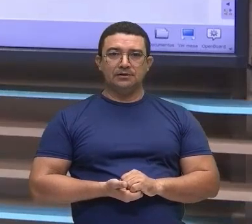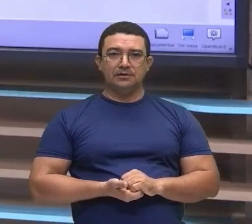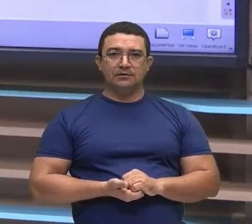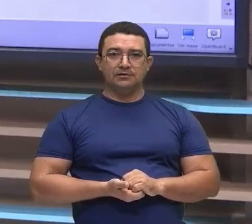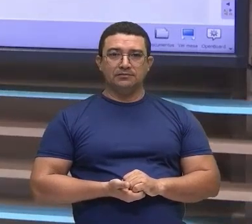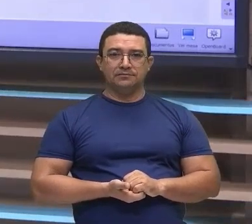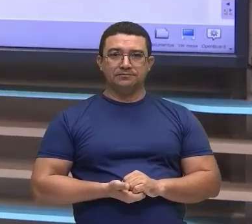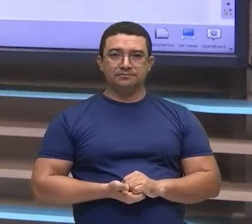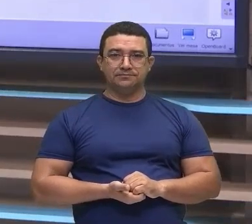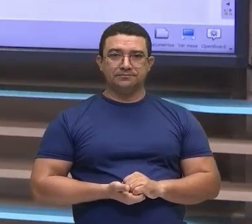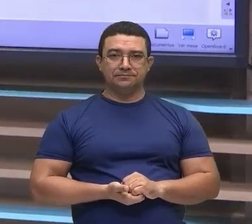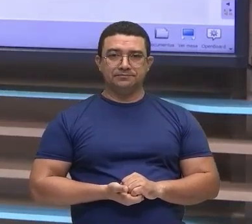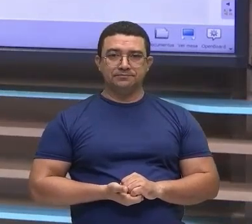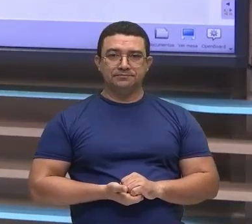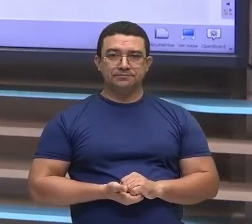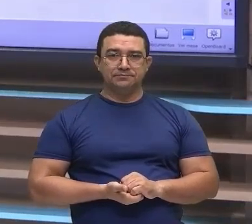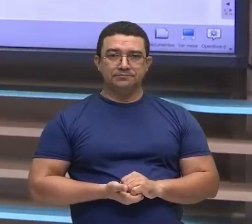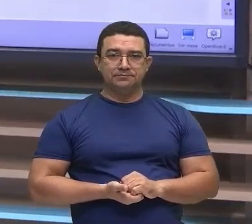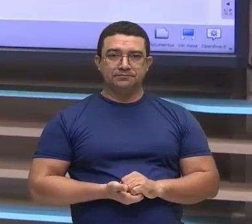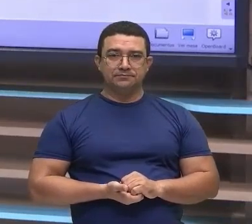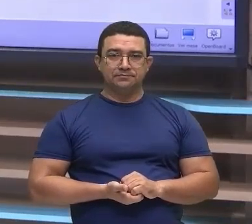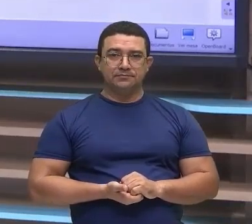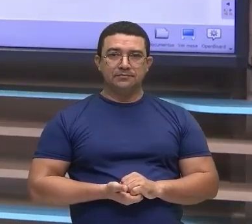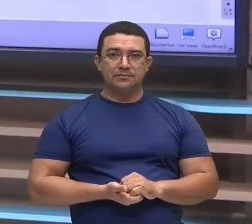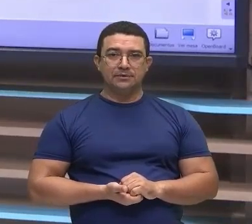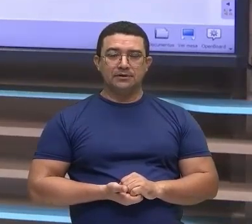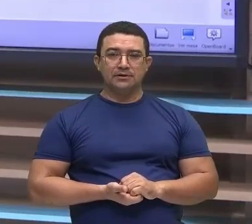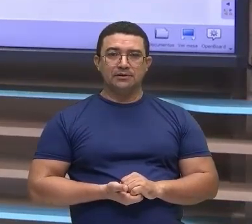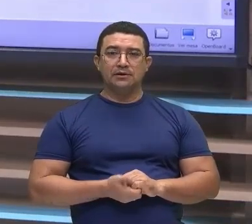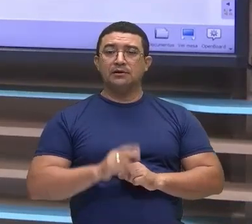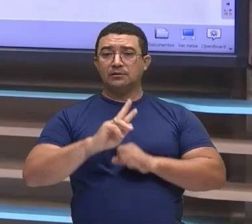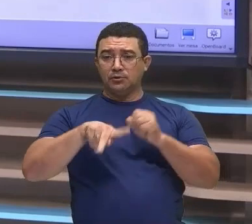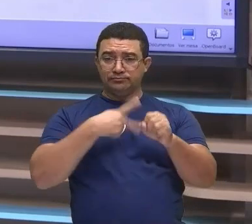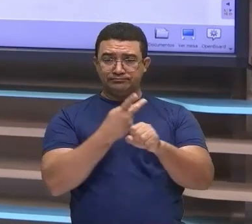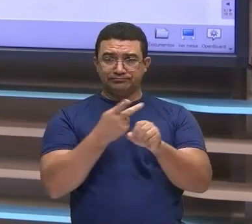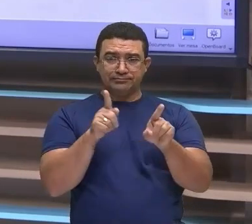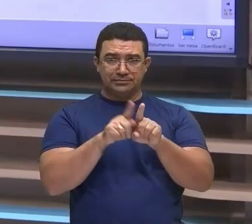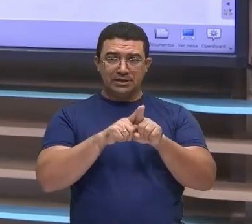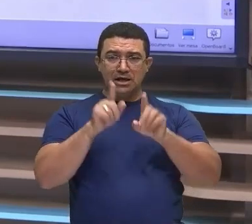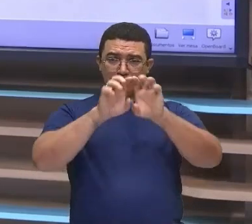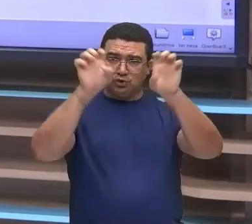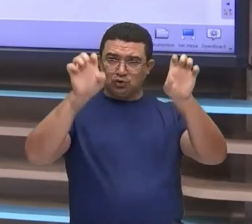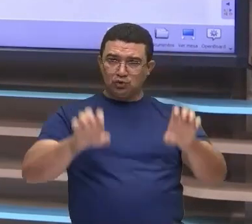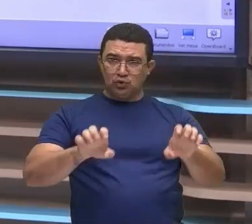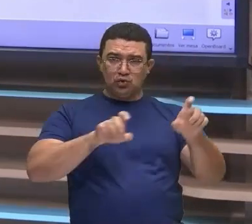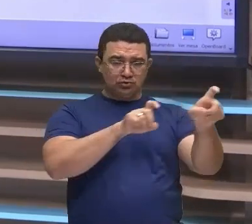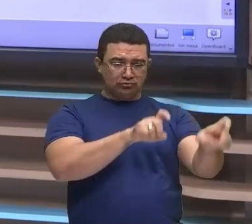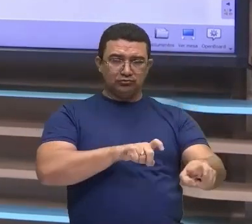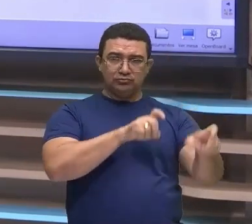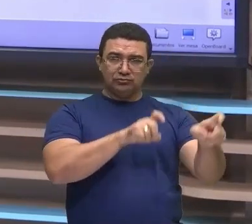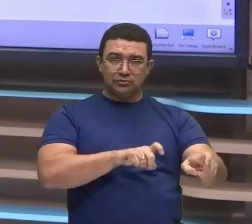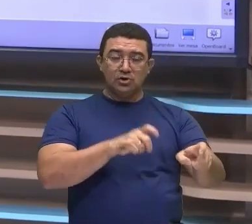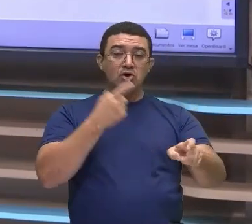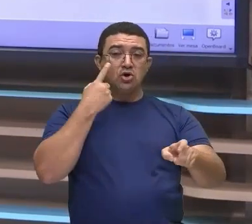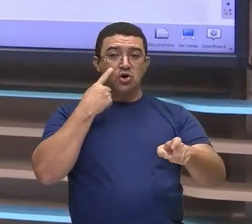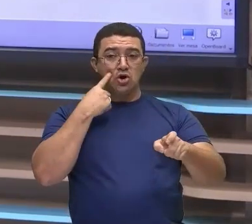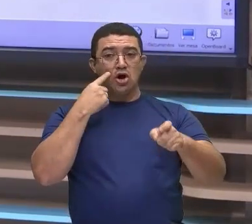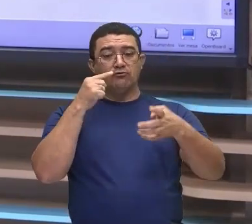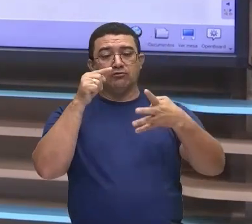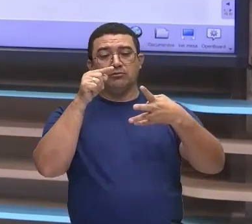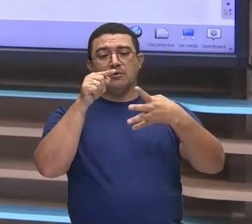pra gente entender essas diferenças. E aí, seguindo a estrutura fundiária, a gente já viu essa classificação,